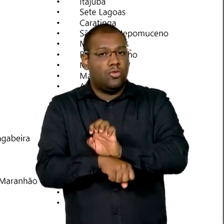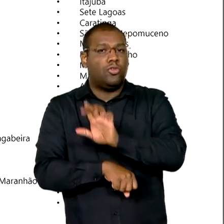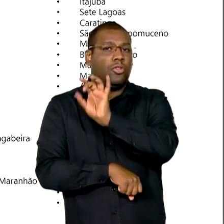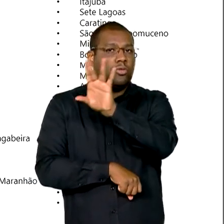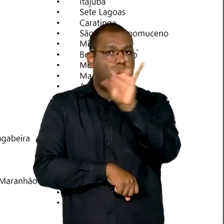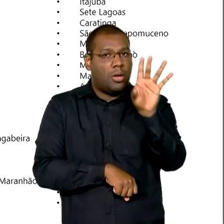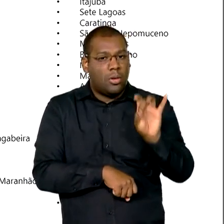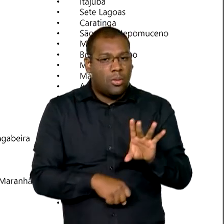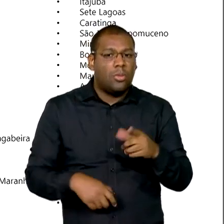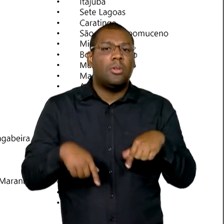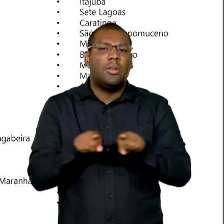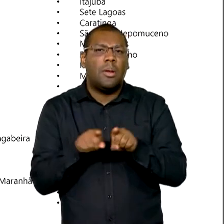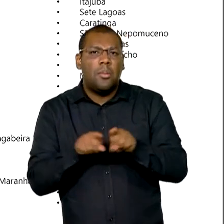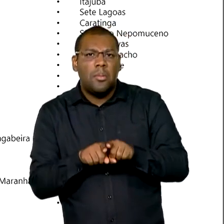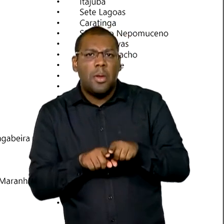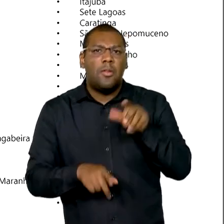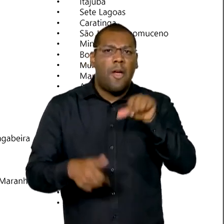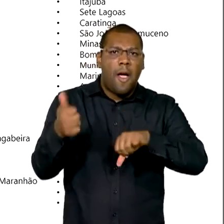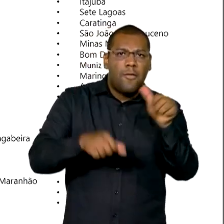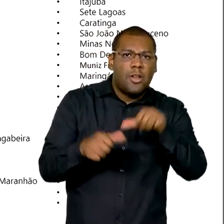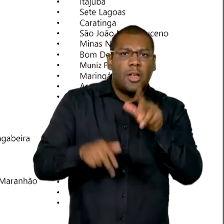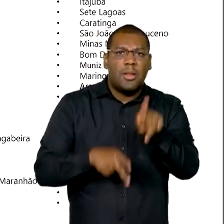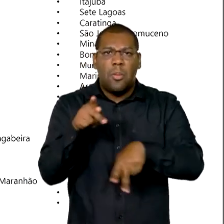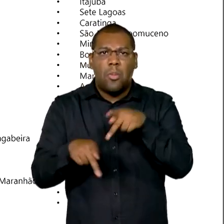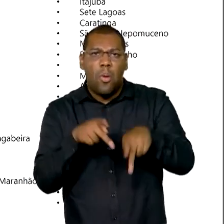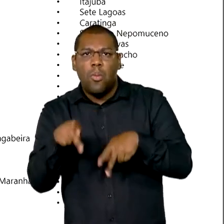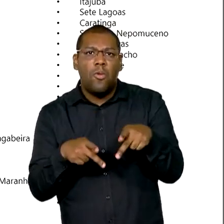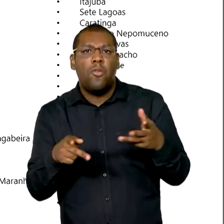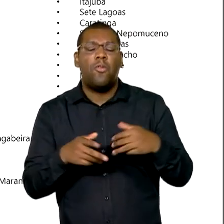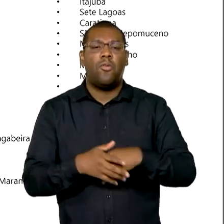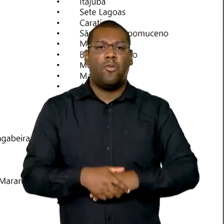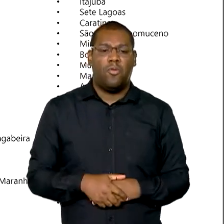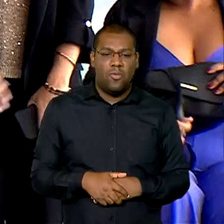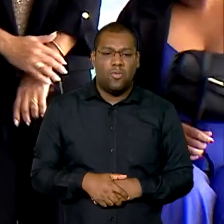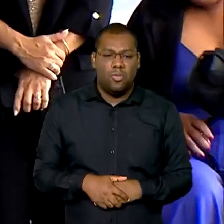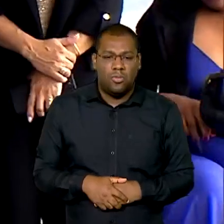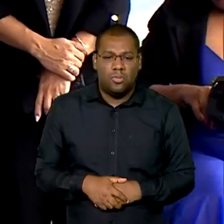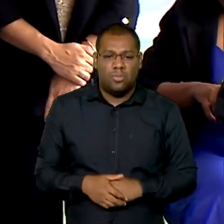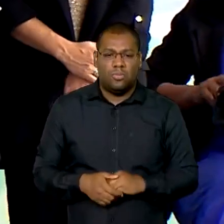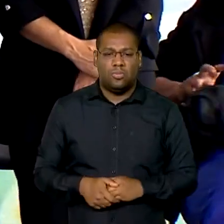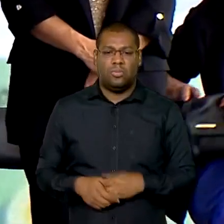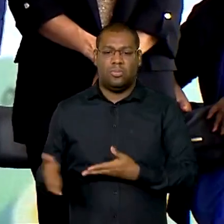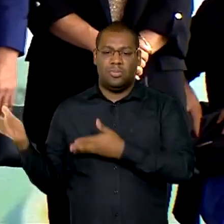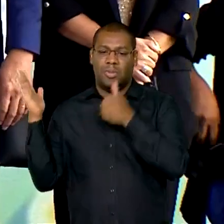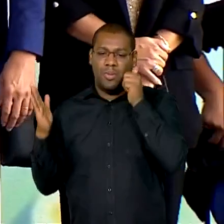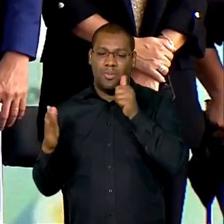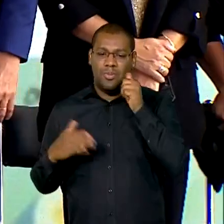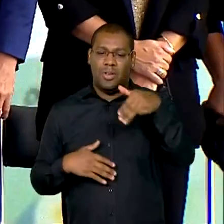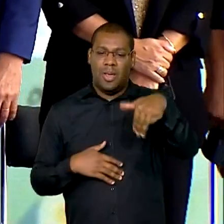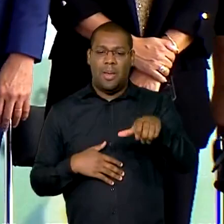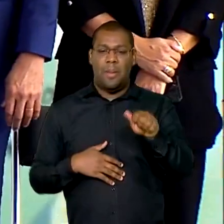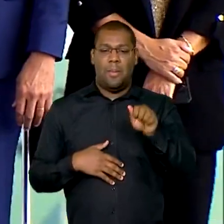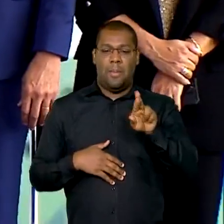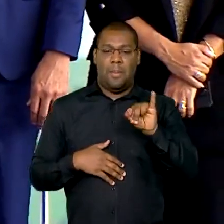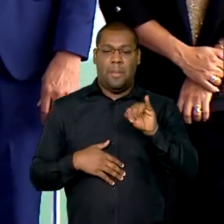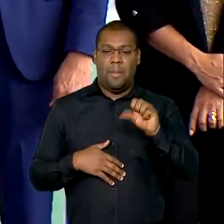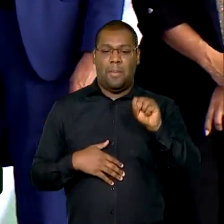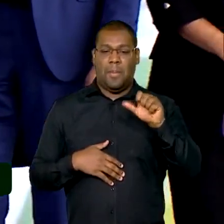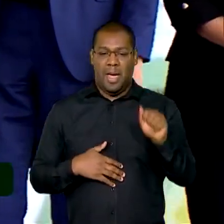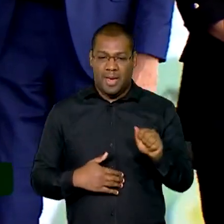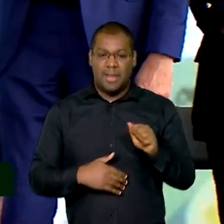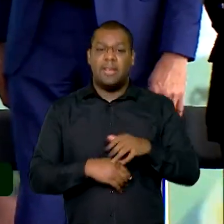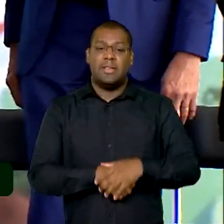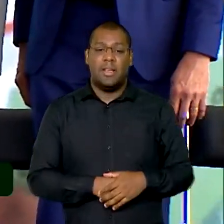proporção, população, número de institutos por população em cada estado. Marisa, estudante do Instituto Técnico de São